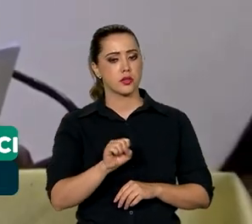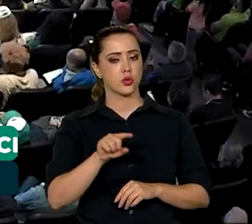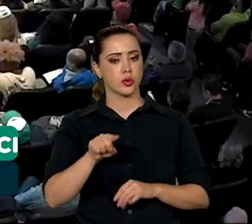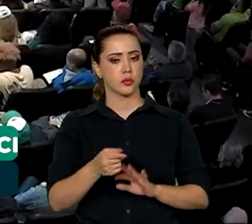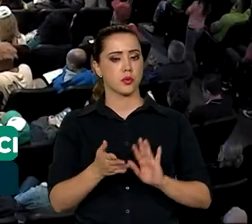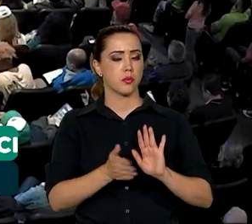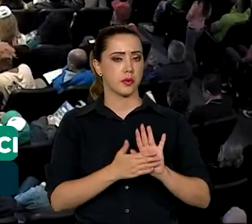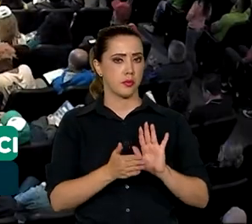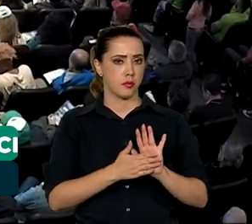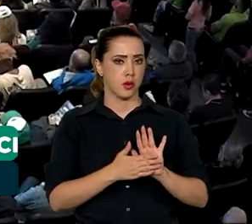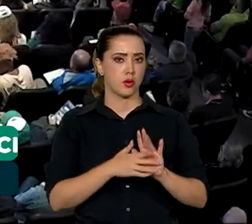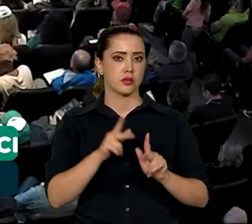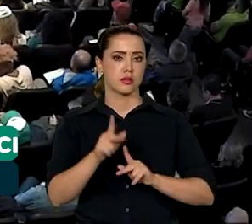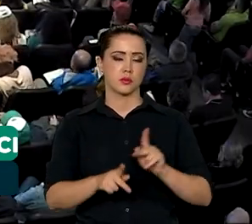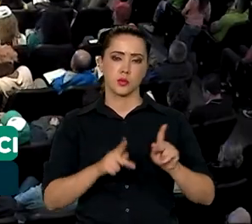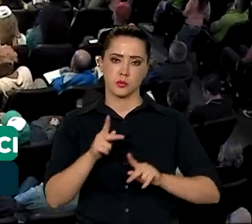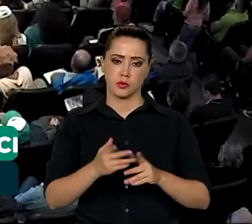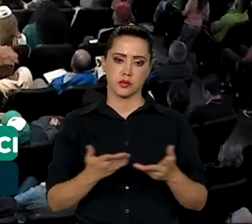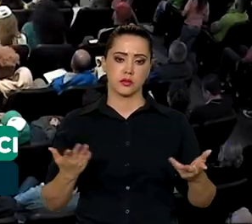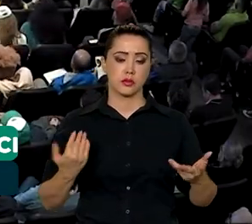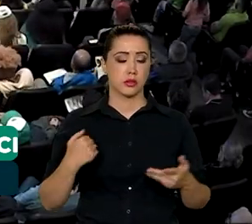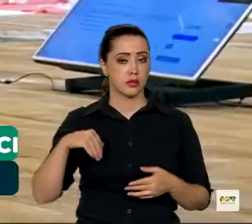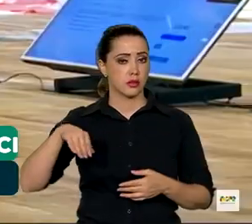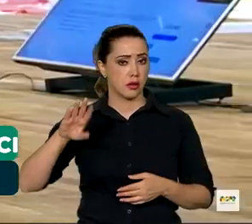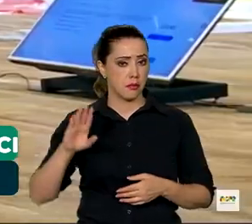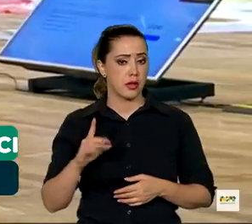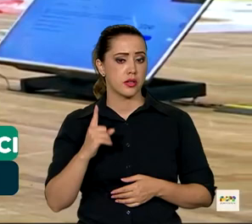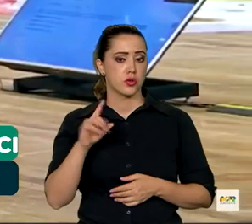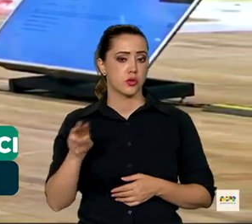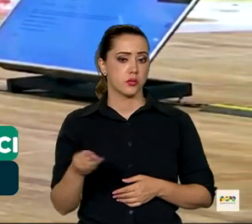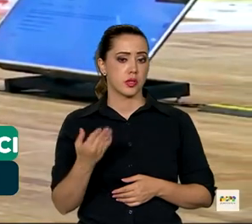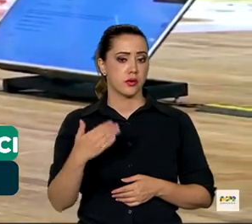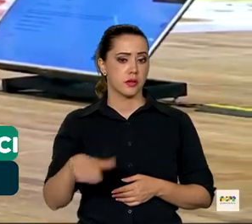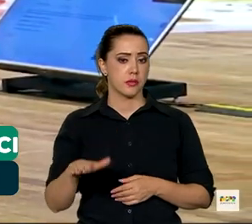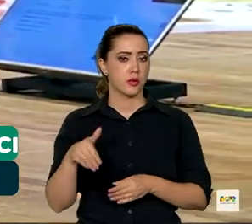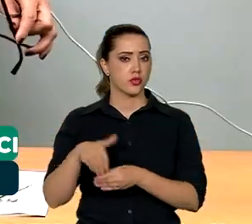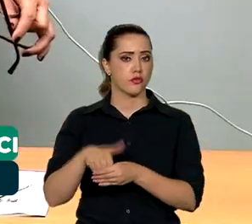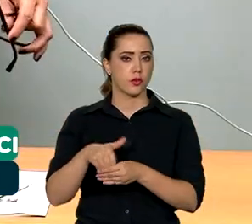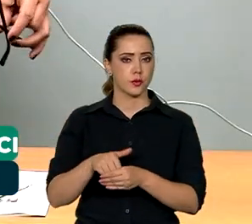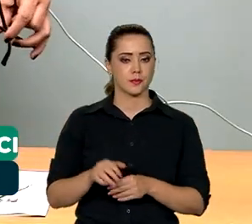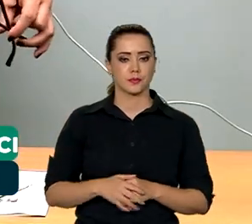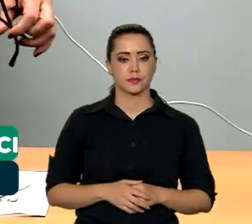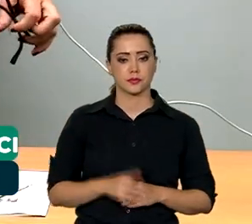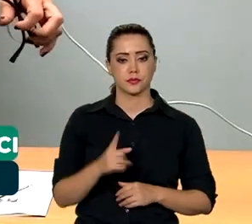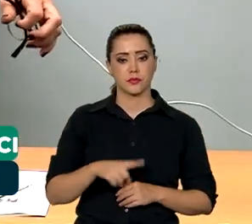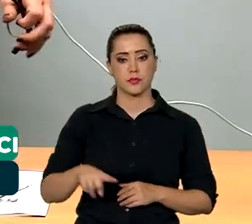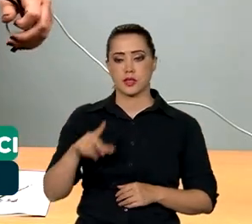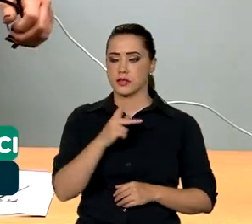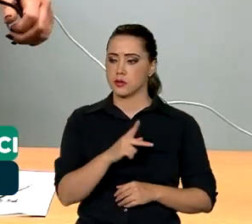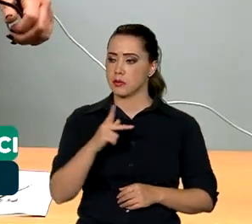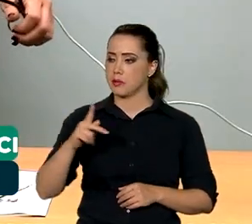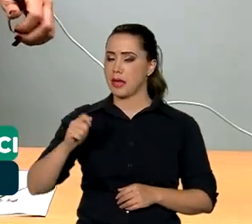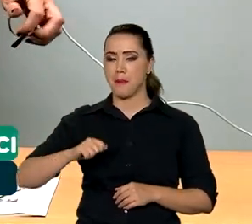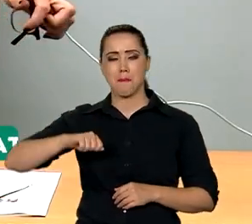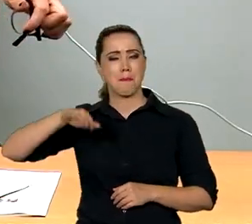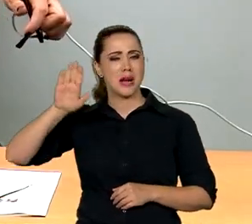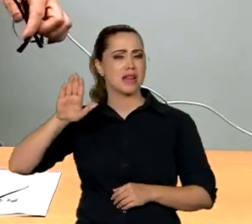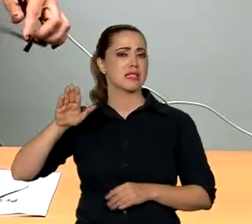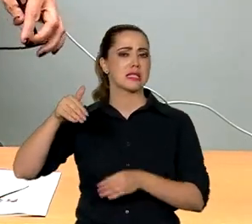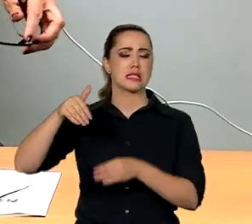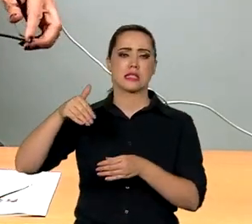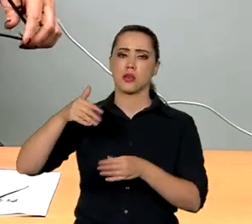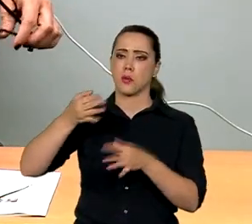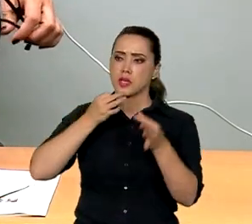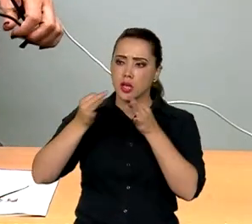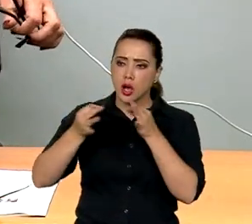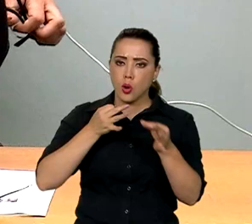propostas da população e mais de 1 milhão e meio de votos. Este é o PPA mais participativo da história,